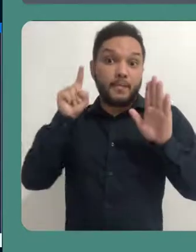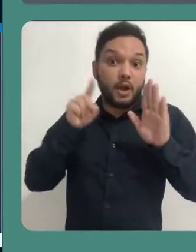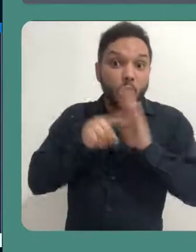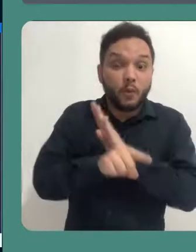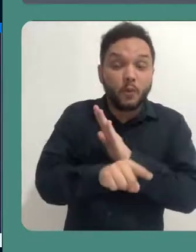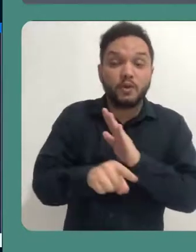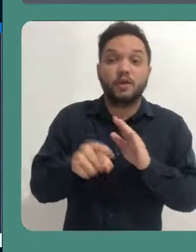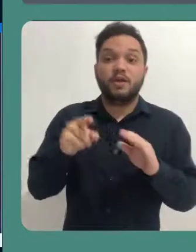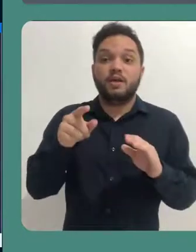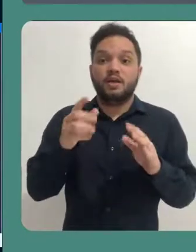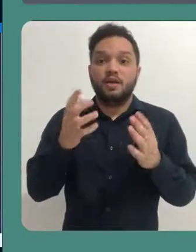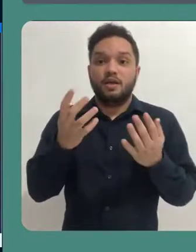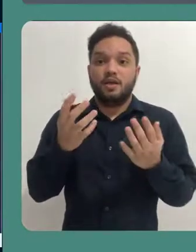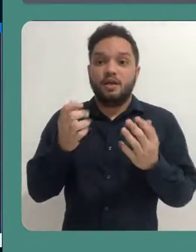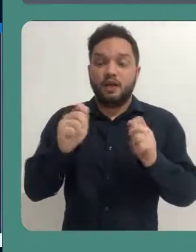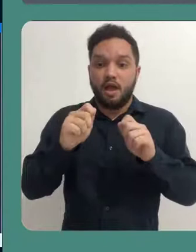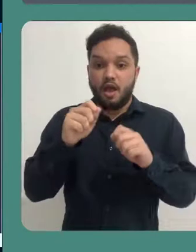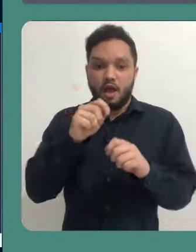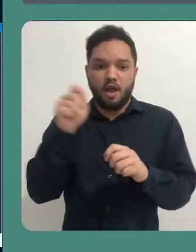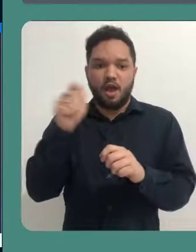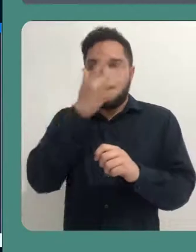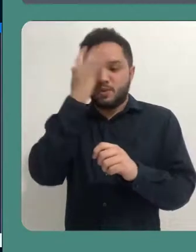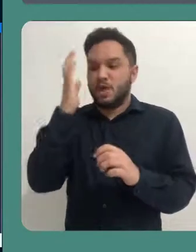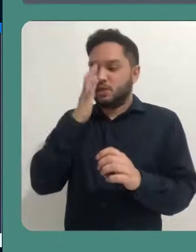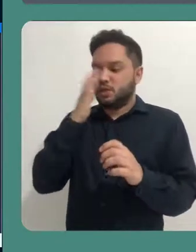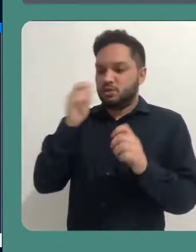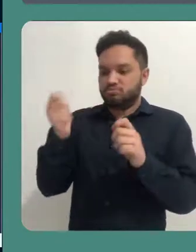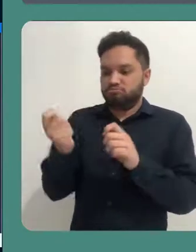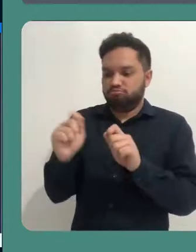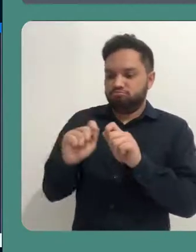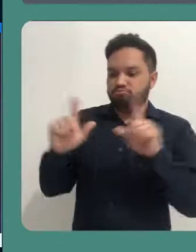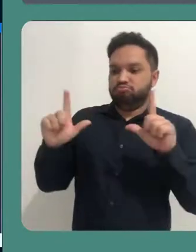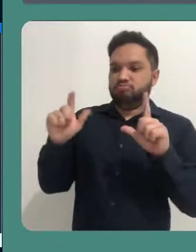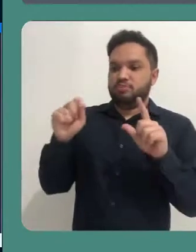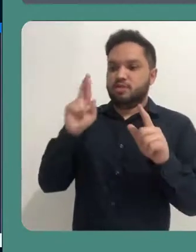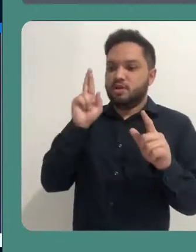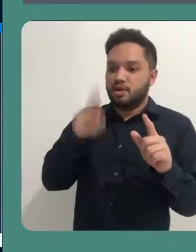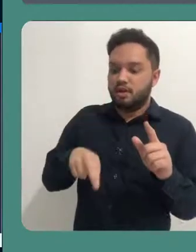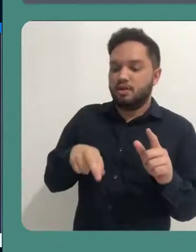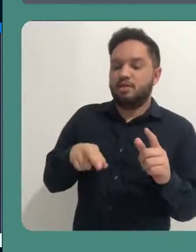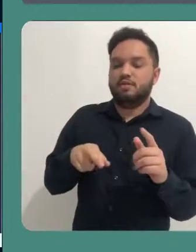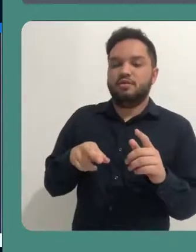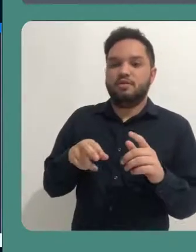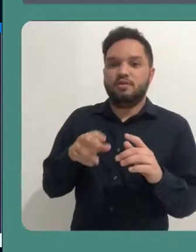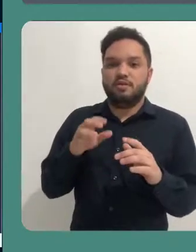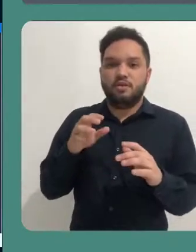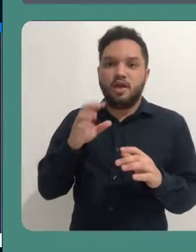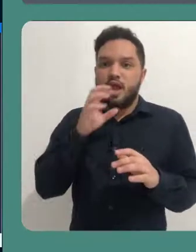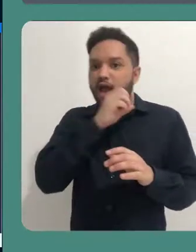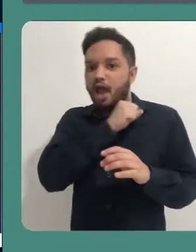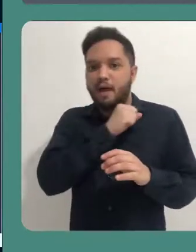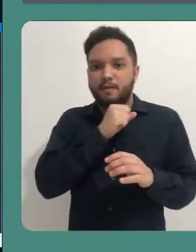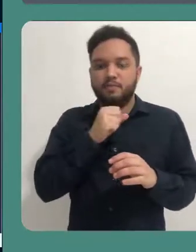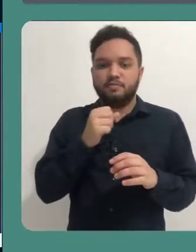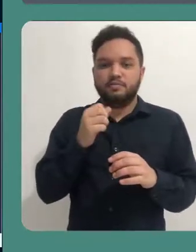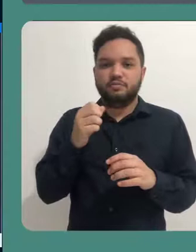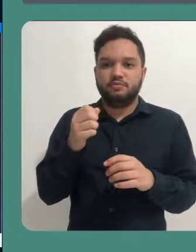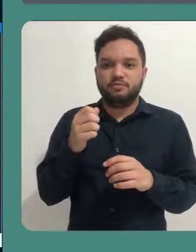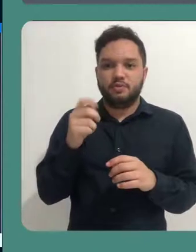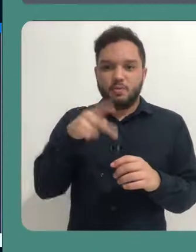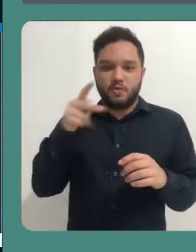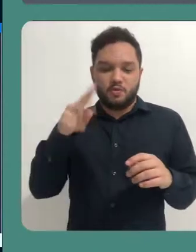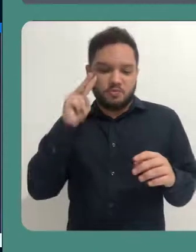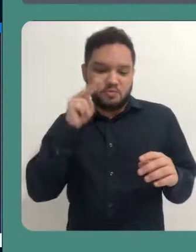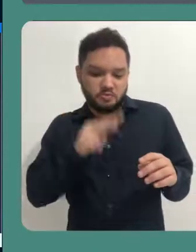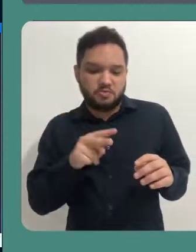sua aula uma questão e eles recebem na tela deles a enquete para ser respondida e o resultado vai